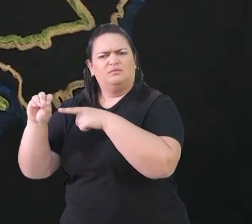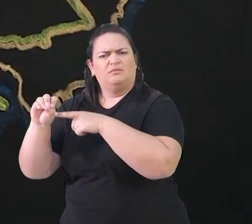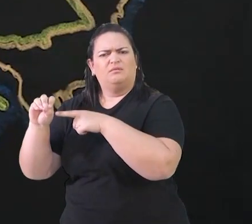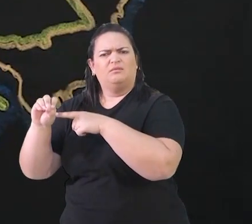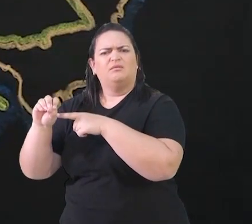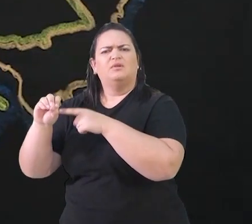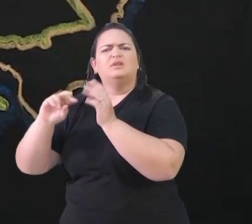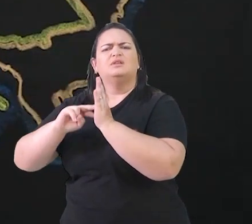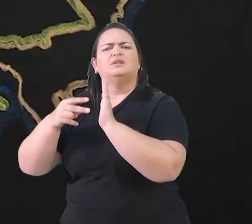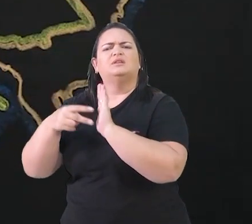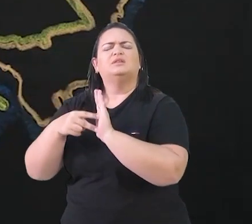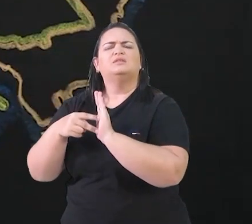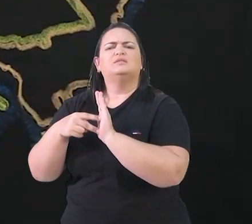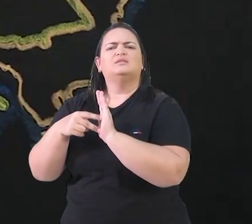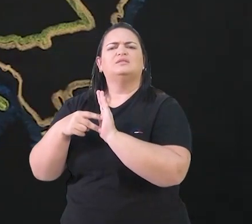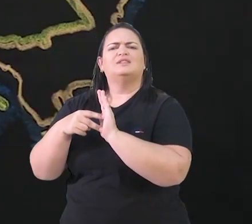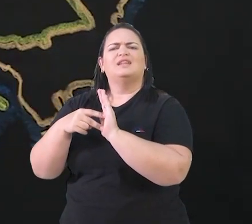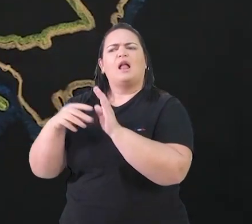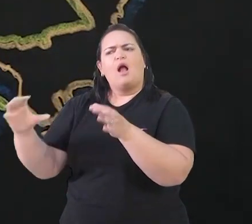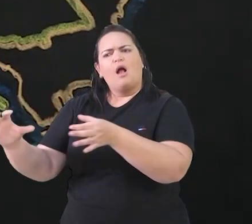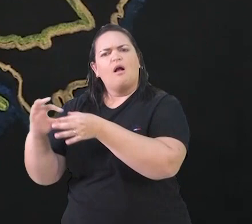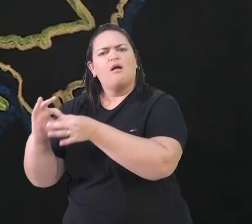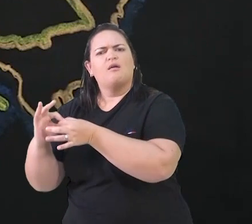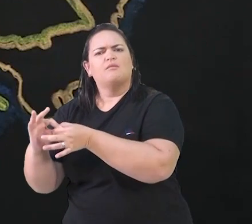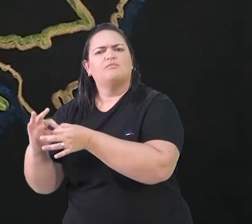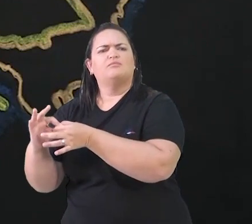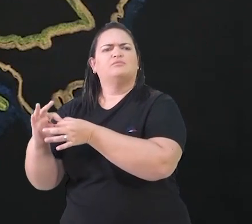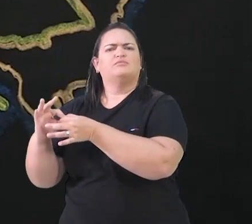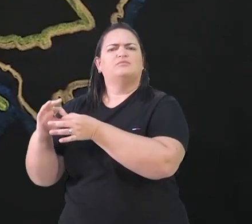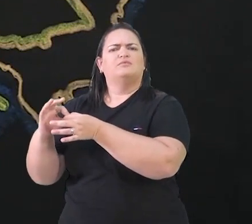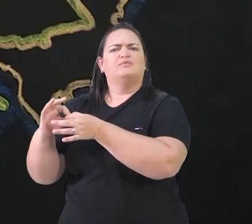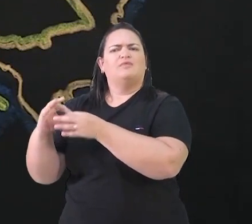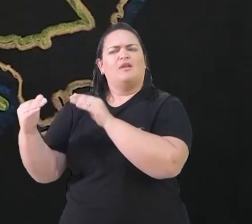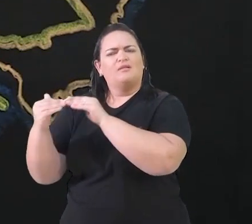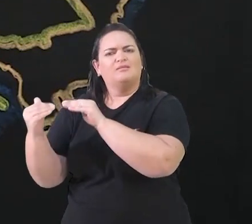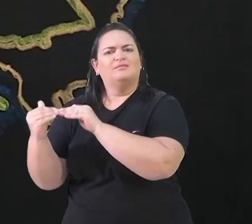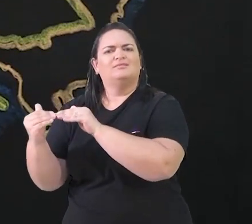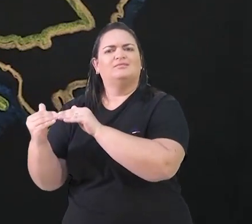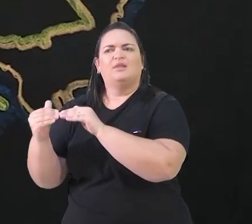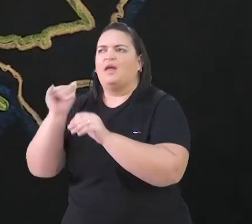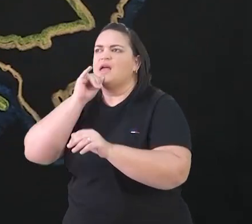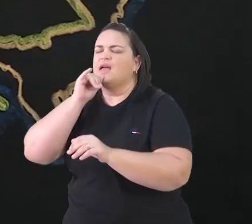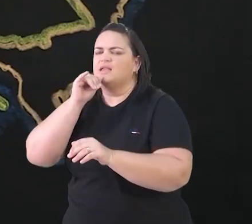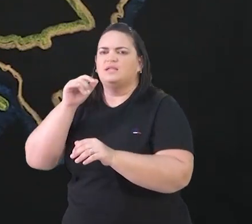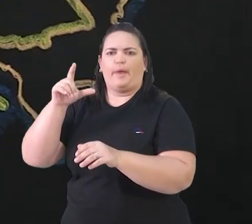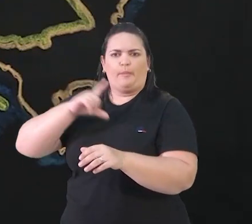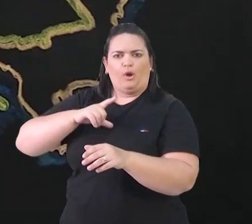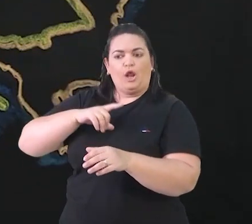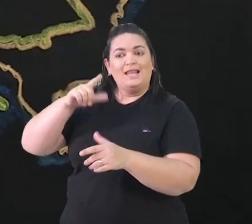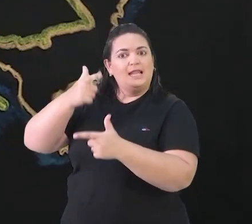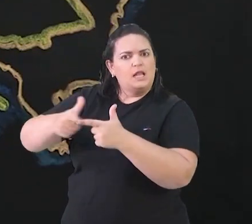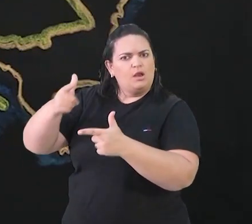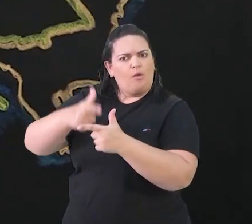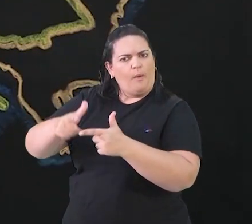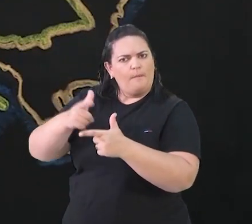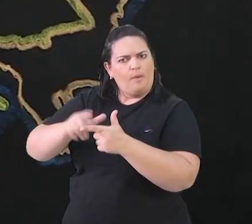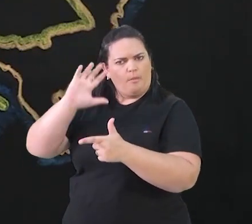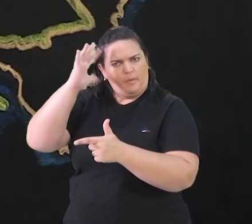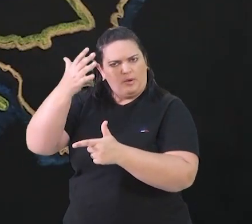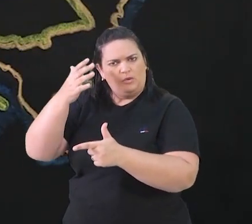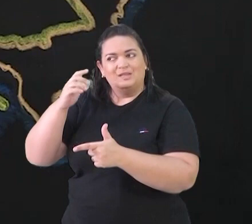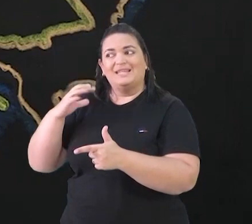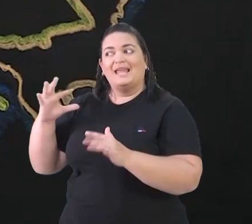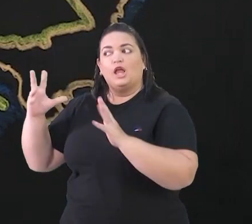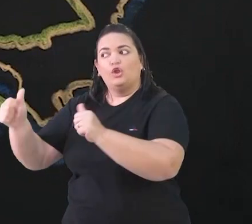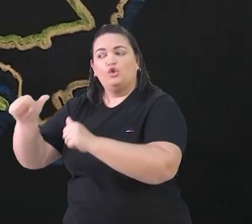nome porque vem de uma palavra que é de conciliação, ou seja, como se a Igreja estivesse com um problema, estivesse brigada, vamos dizer assim, e sentasse